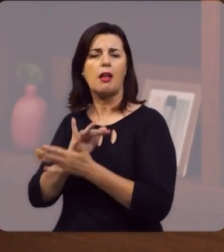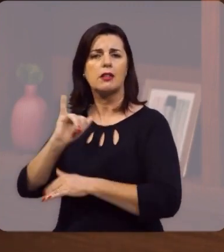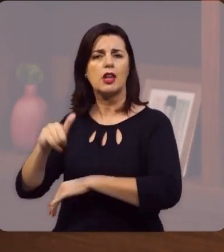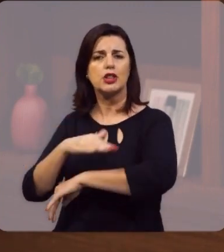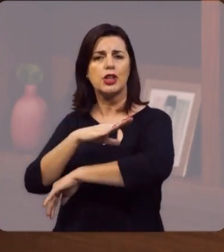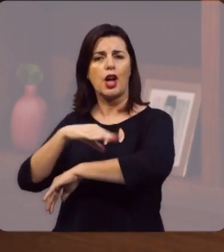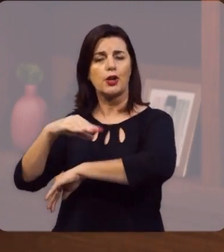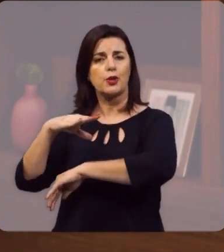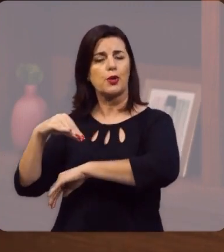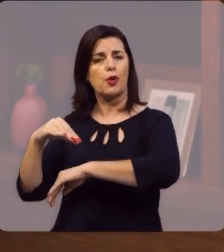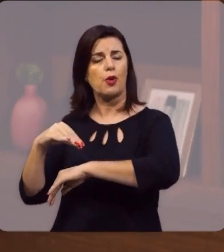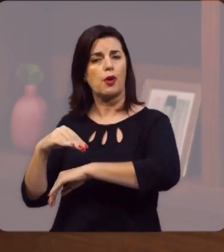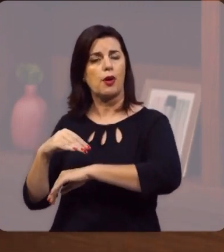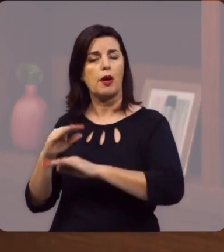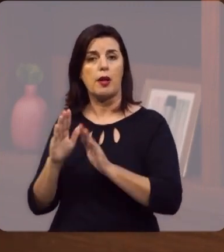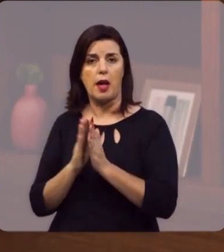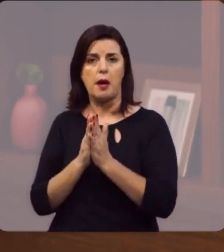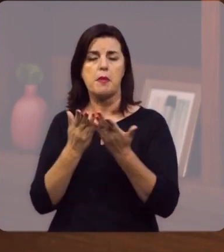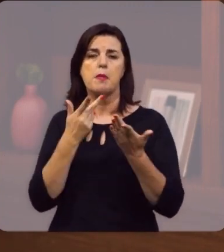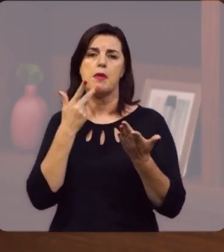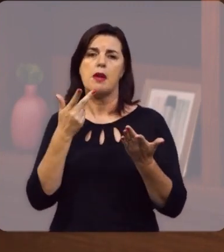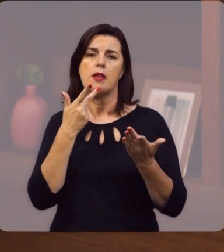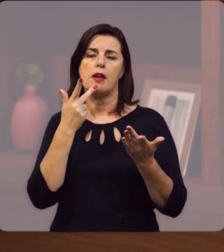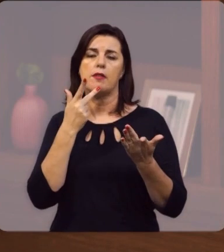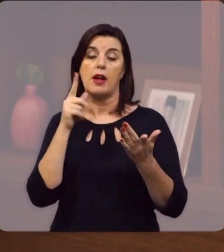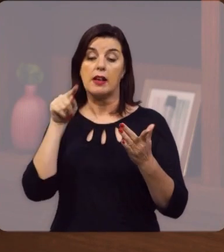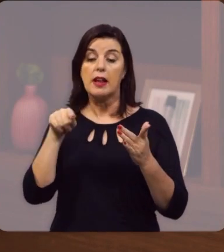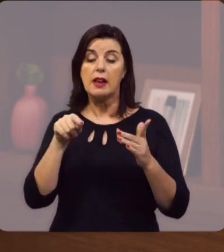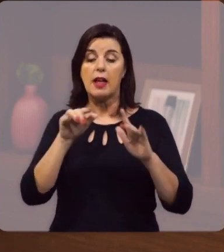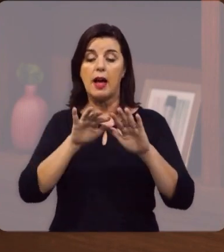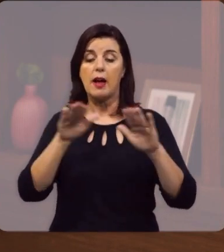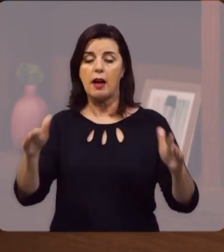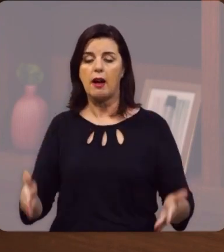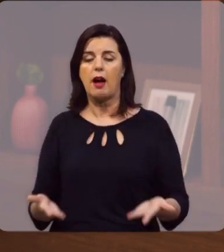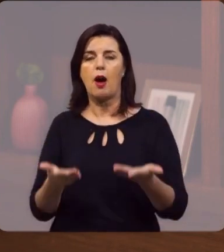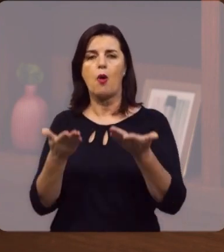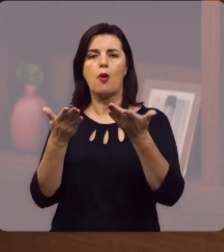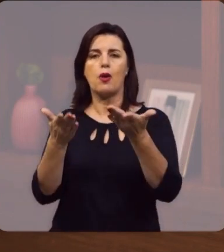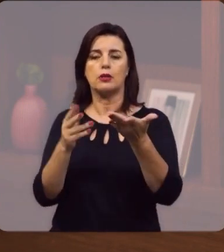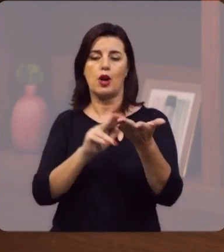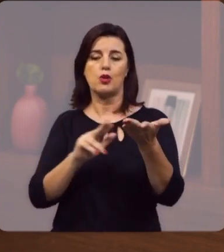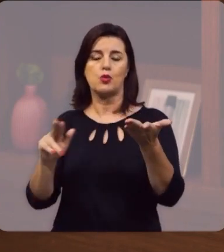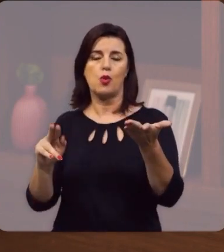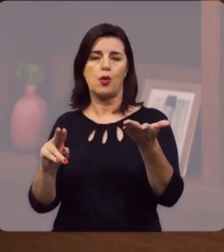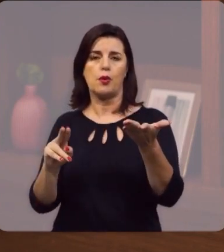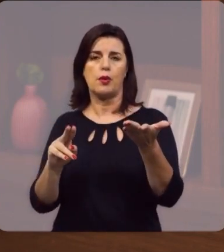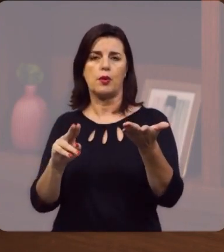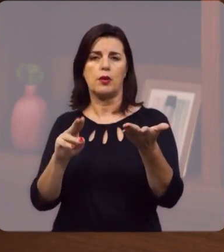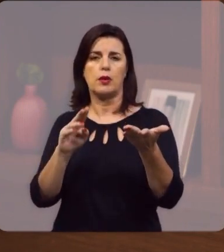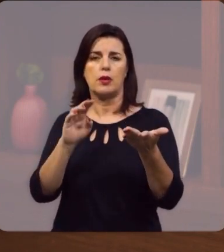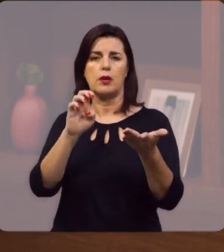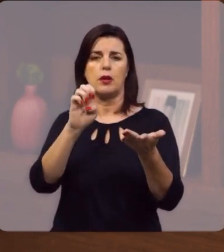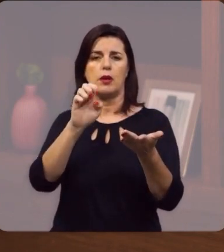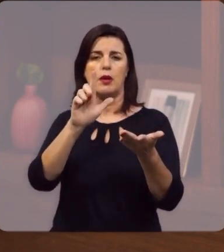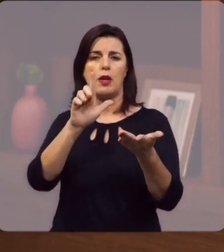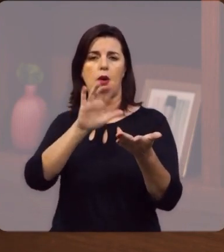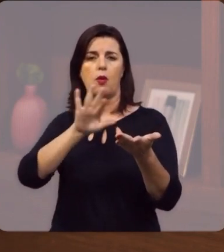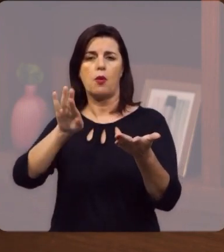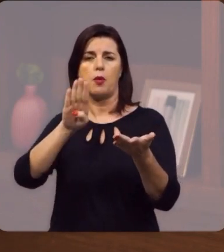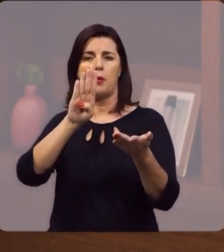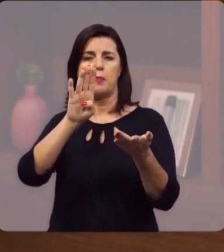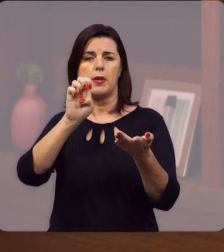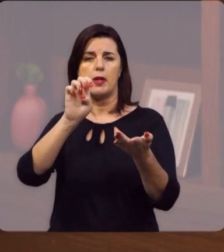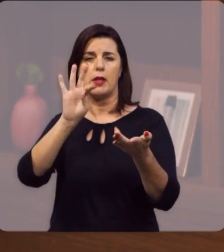Jacó. E ali em Betel, diz a Bíblia que Jacó levanta um altar, e coloca o nome nesse altar de El